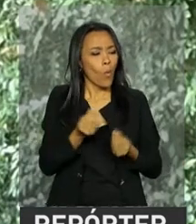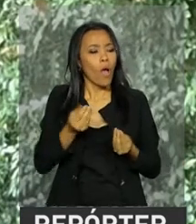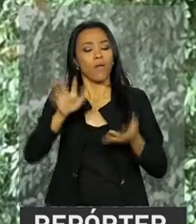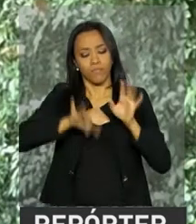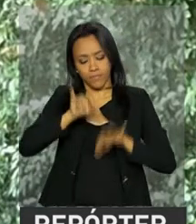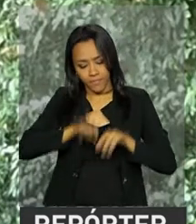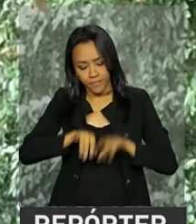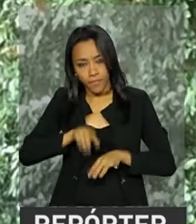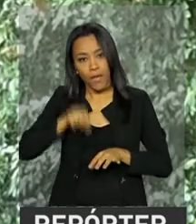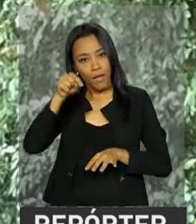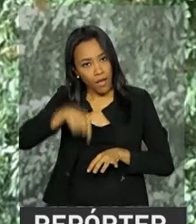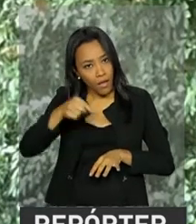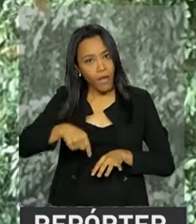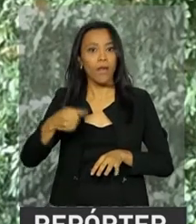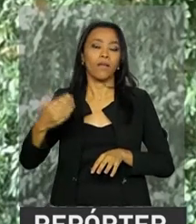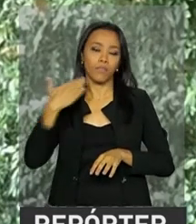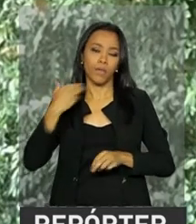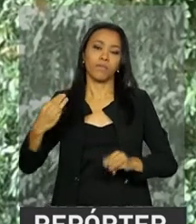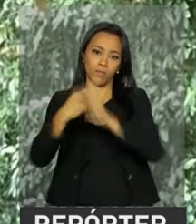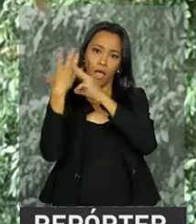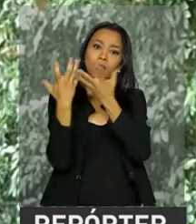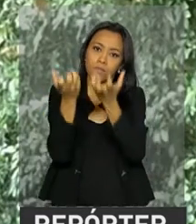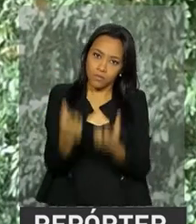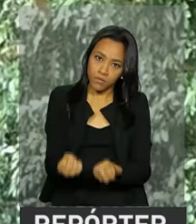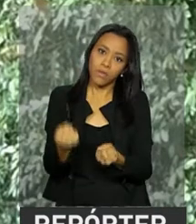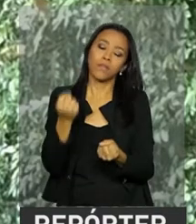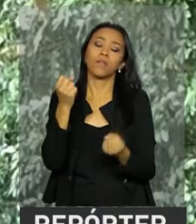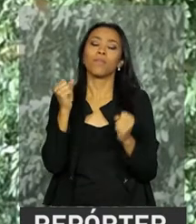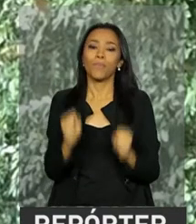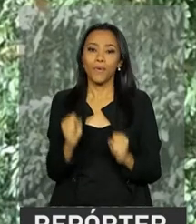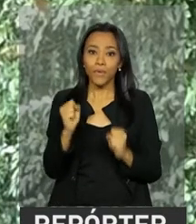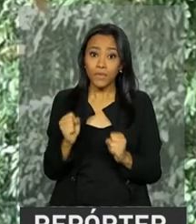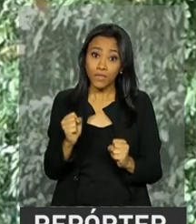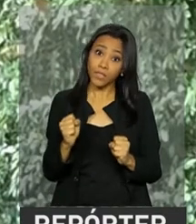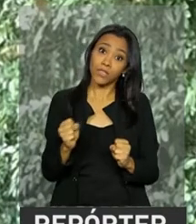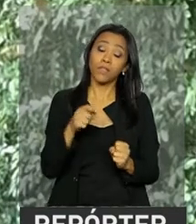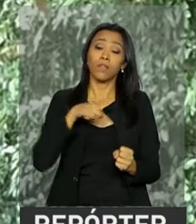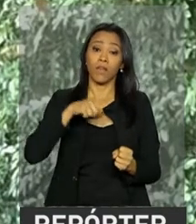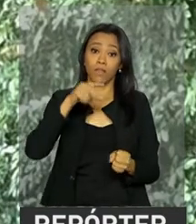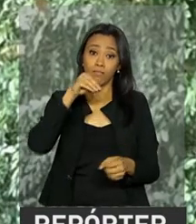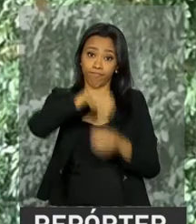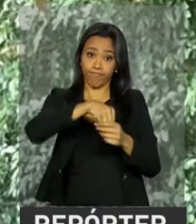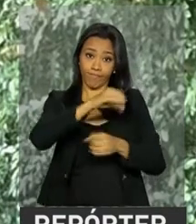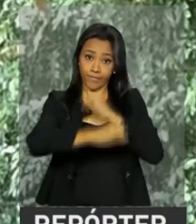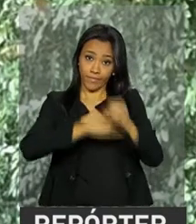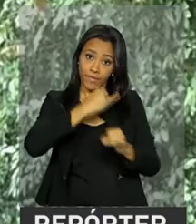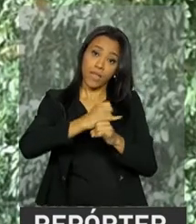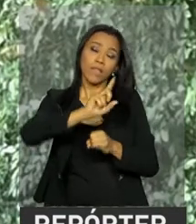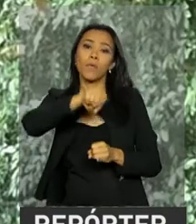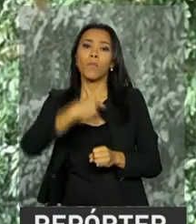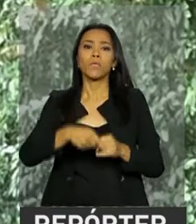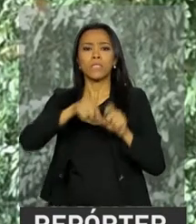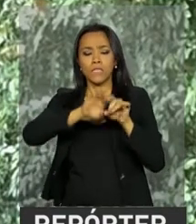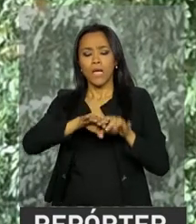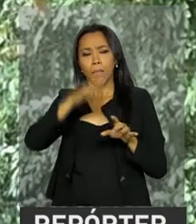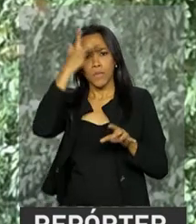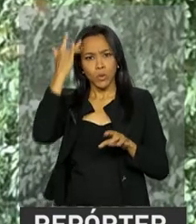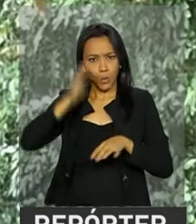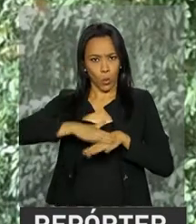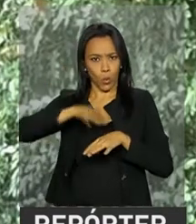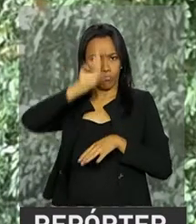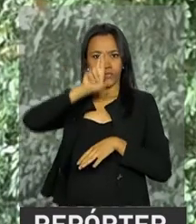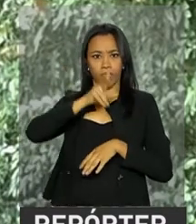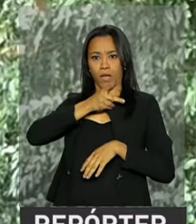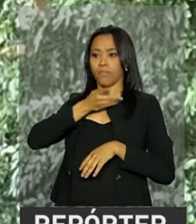procuração recomendado pela Caixa Econômica pode ser encontrado pelo representante do cartório na internet. Ao fazer a declaração titular da conta do